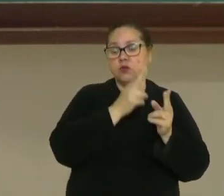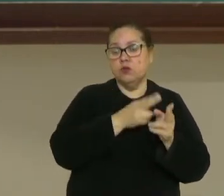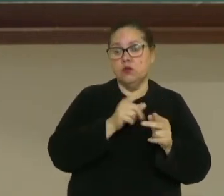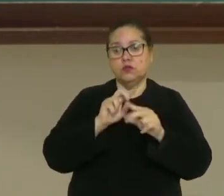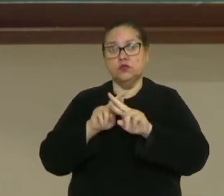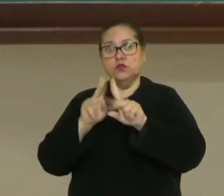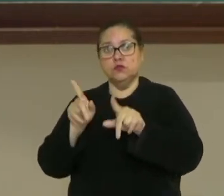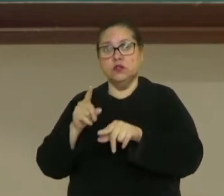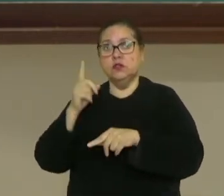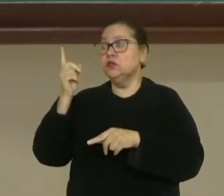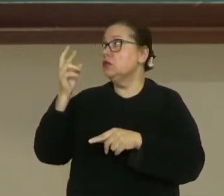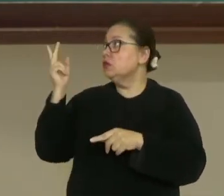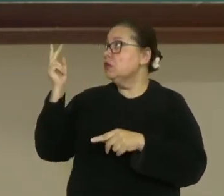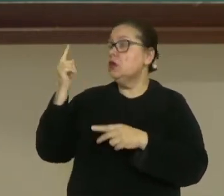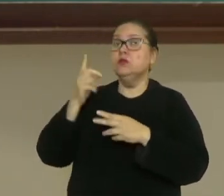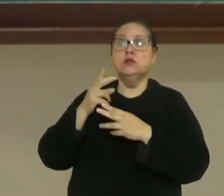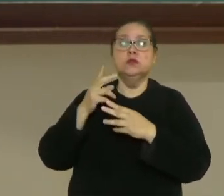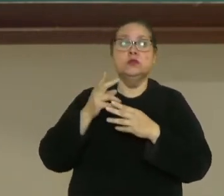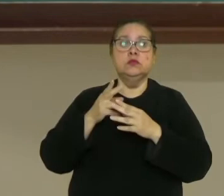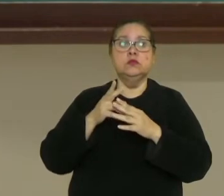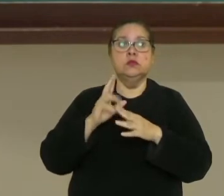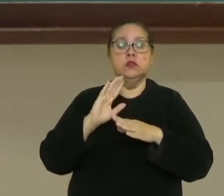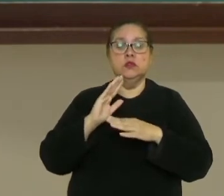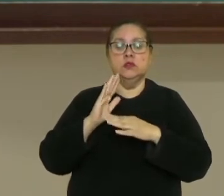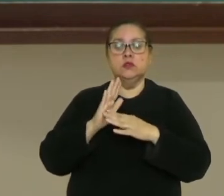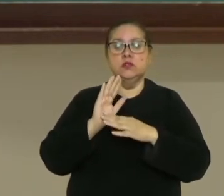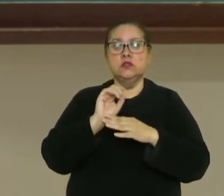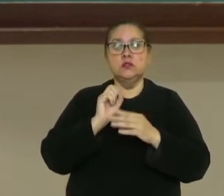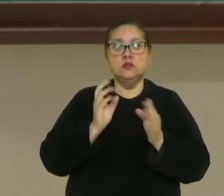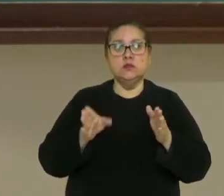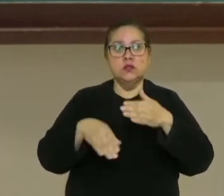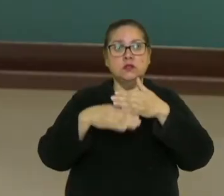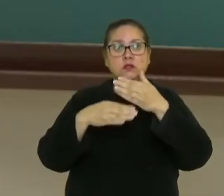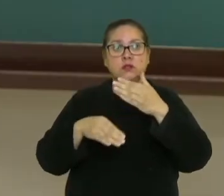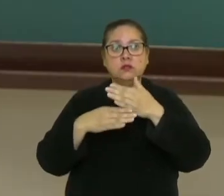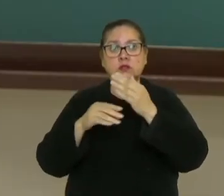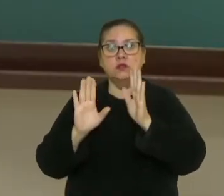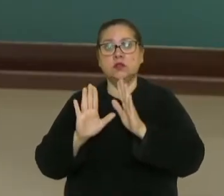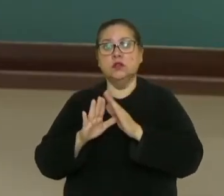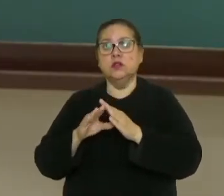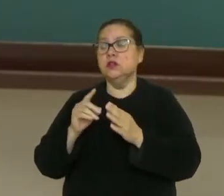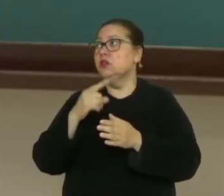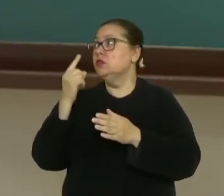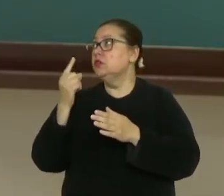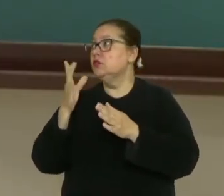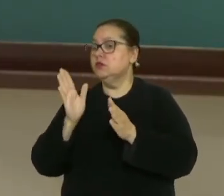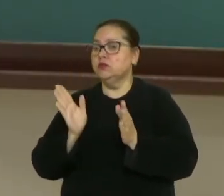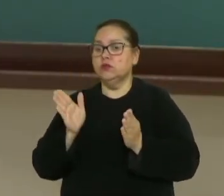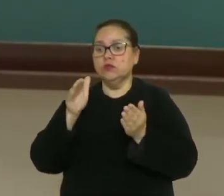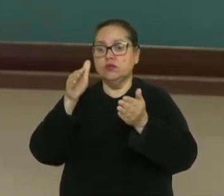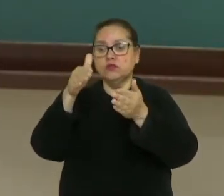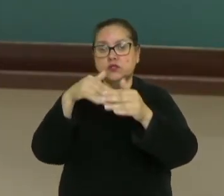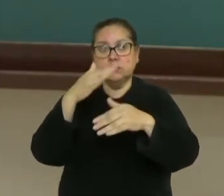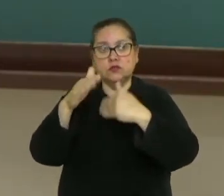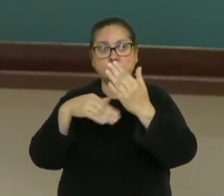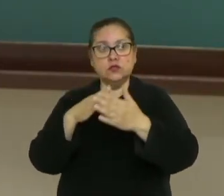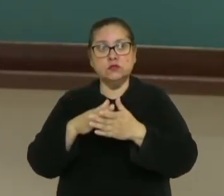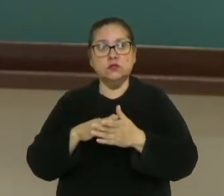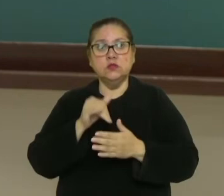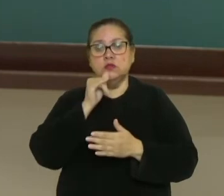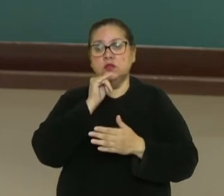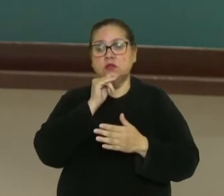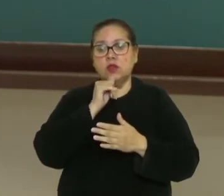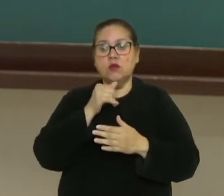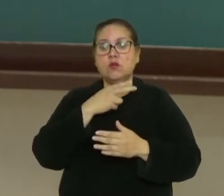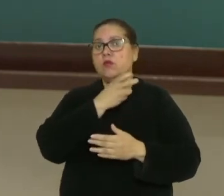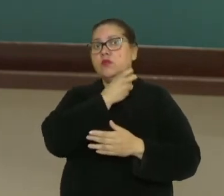na analogia igual, ela deriva de uma radiação adaptativa na homologia e na analogia a convergência evolutiva, e exemplos ali